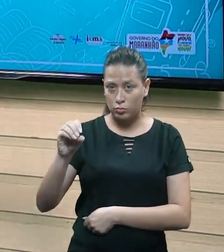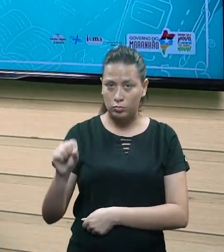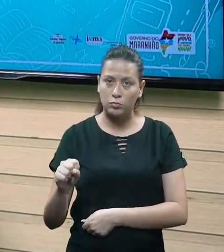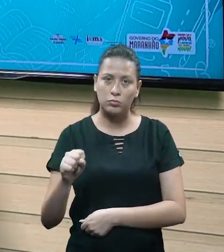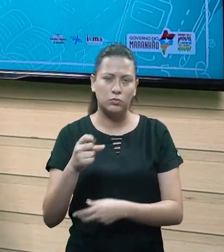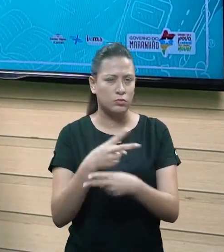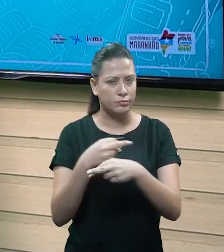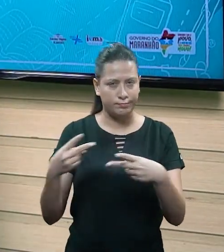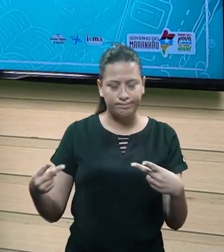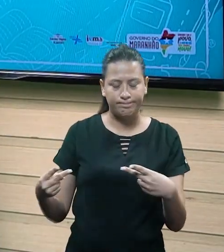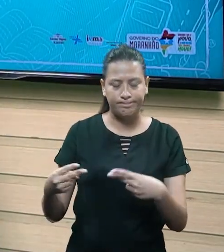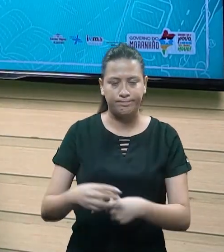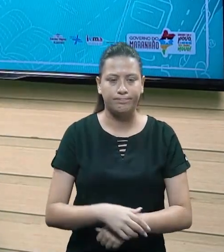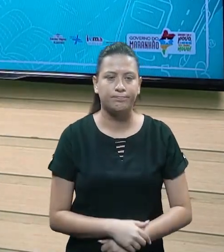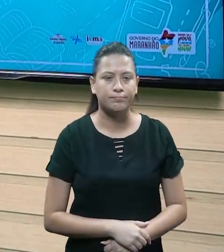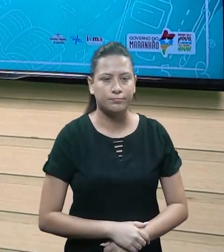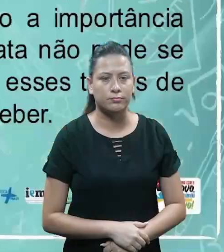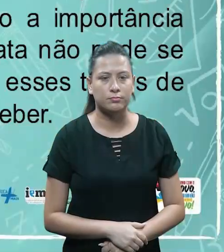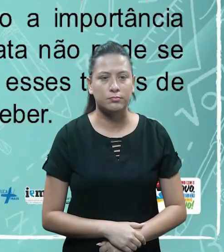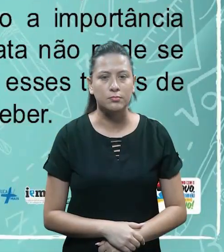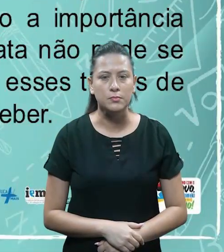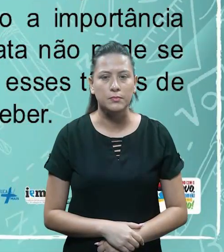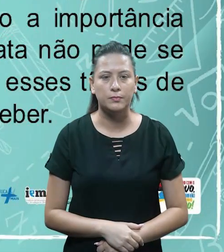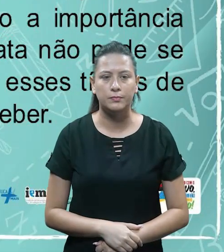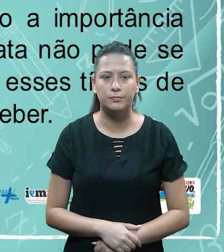contas e assim por diante, tá bom?